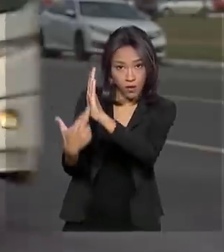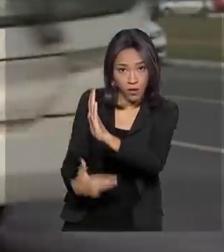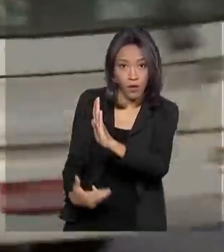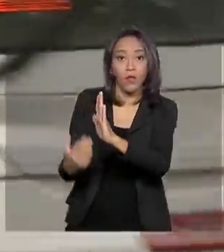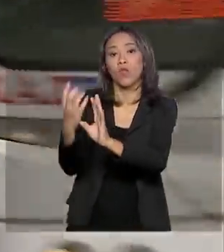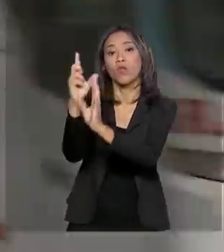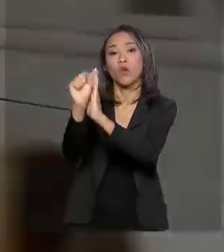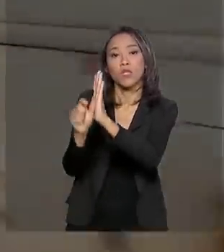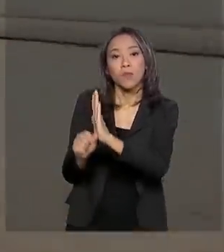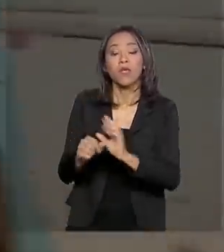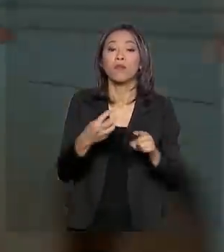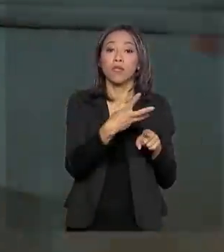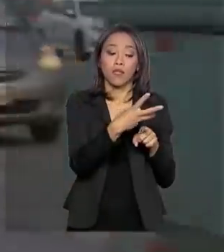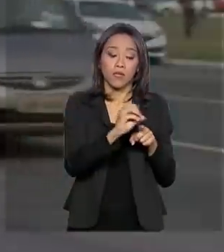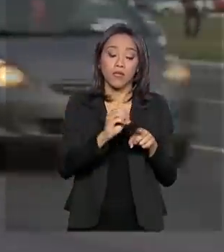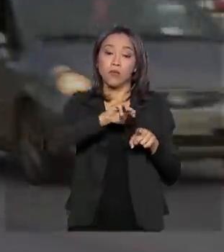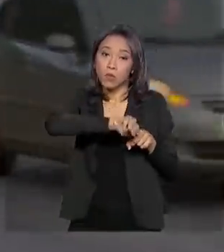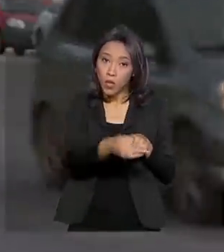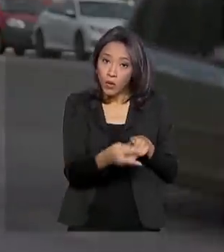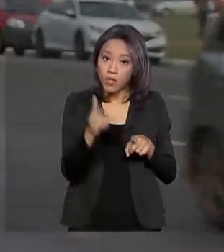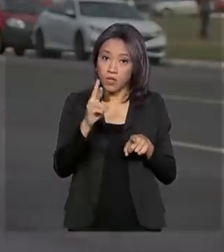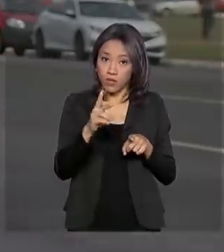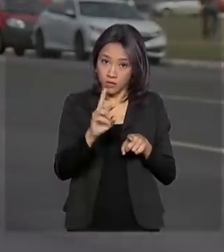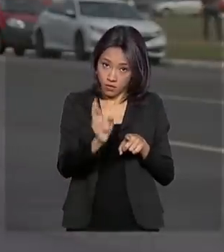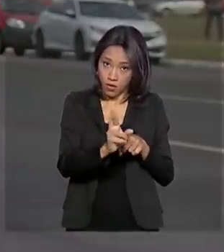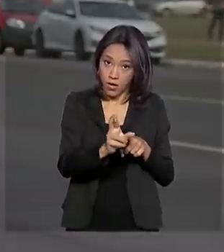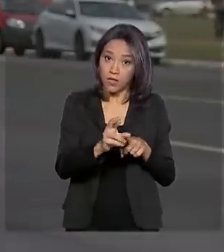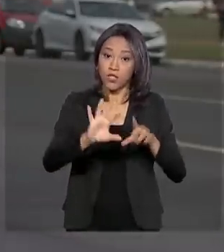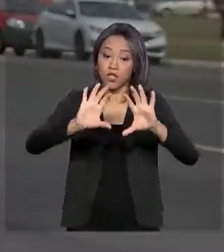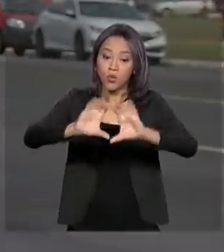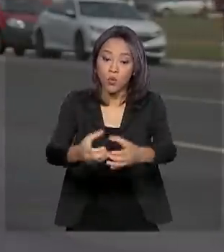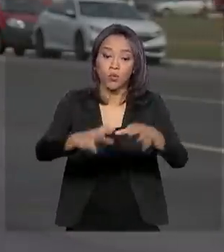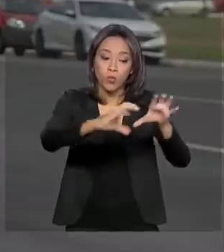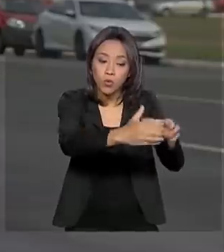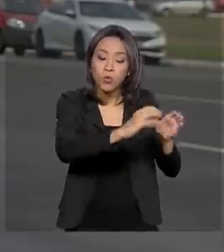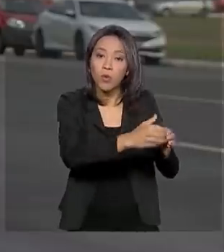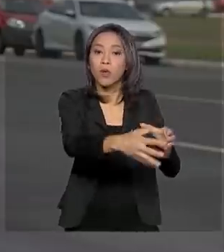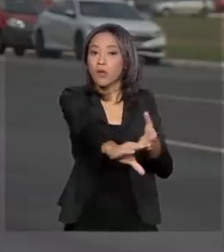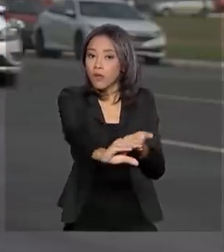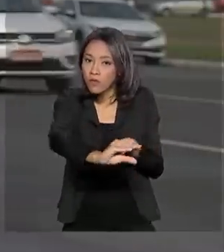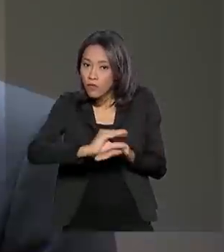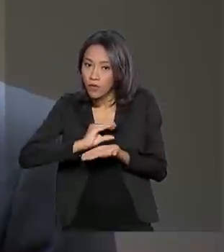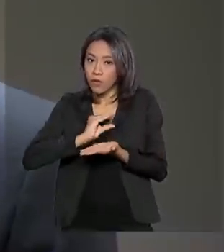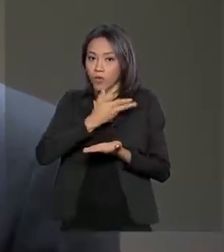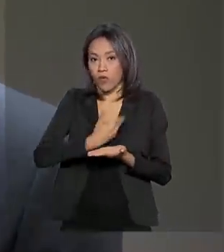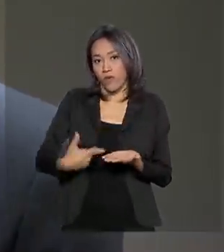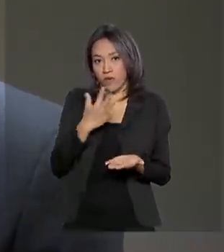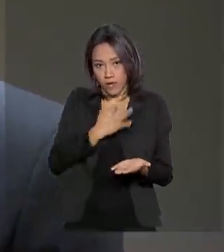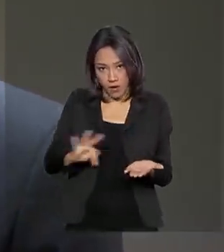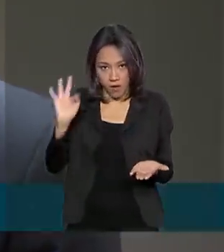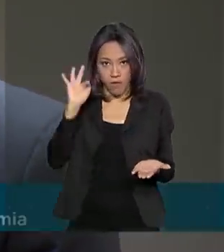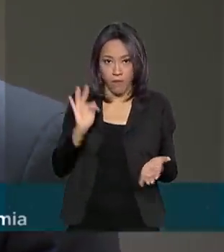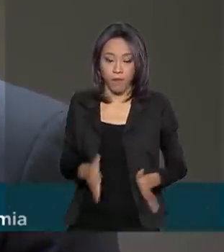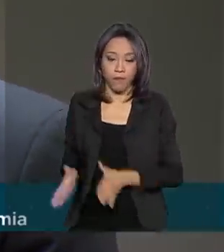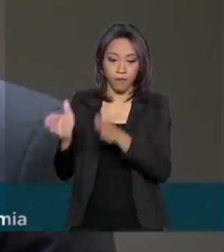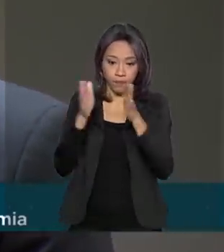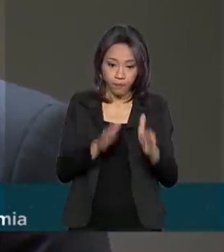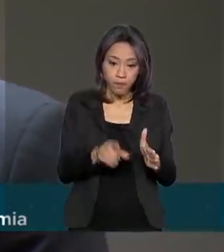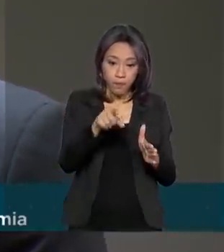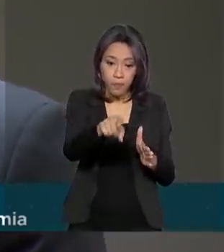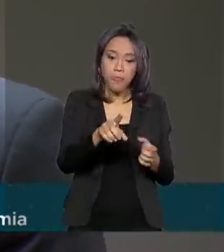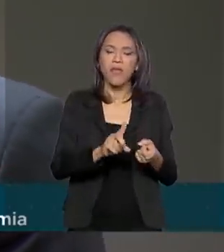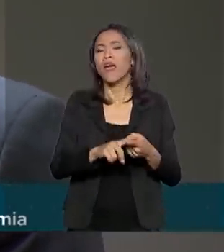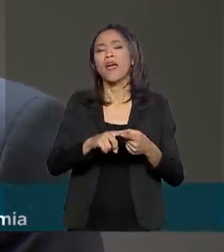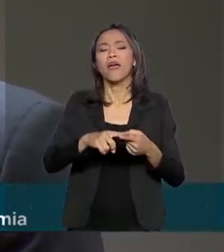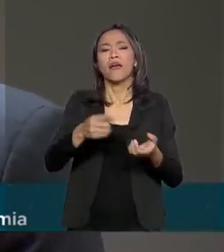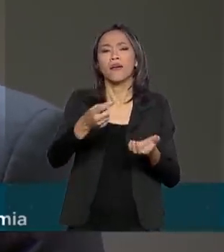300 milhões de reais das emendas de comissões para o governo federal. São emendas de relator, emendas de